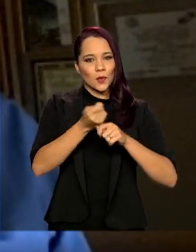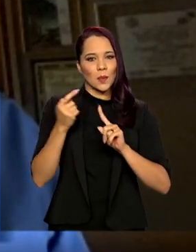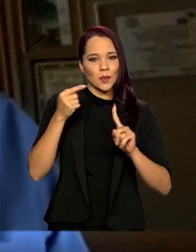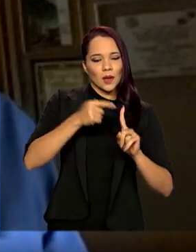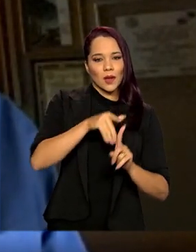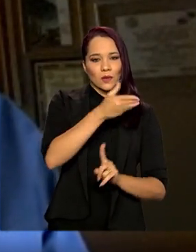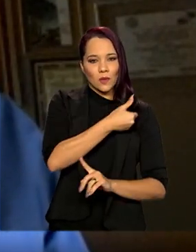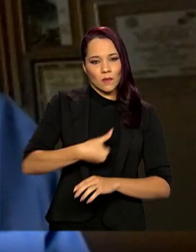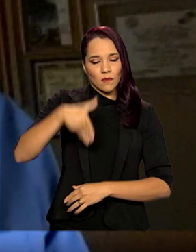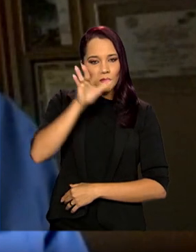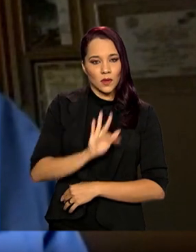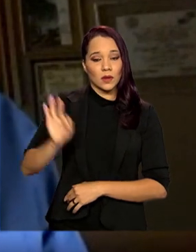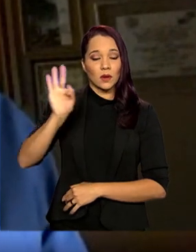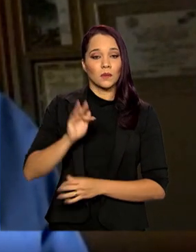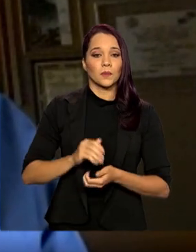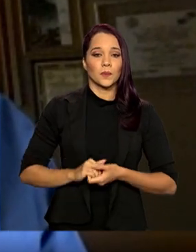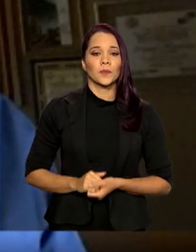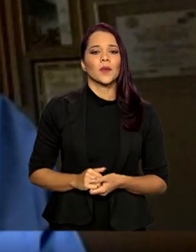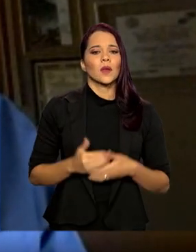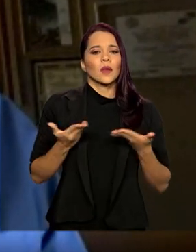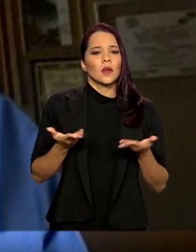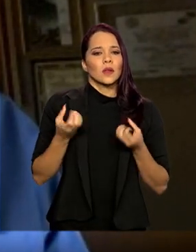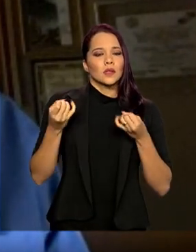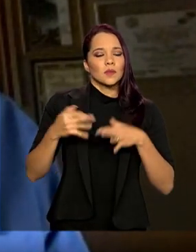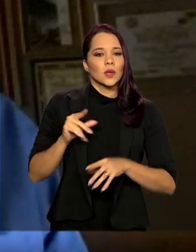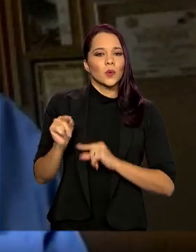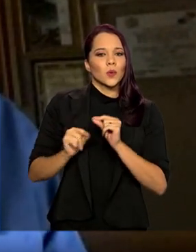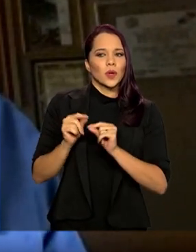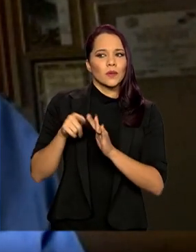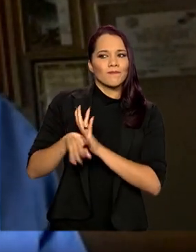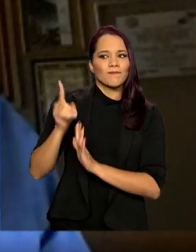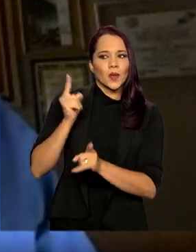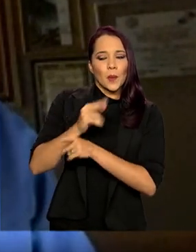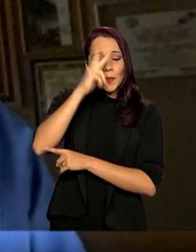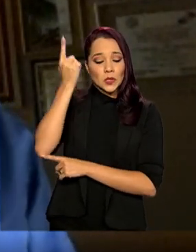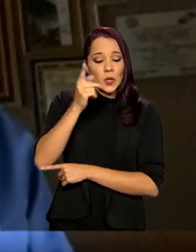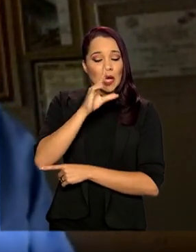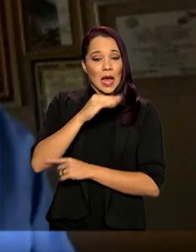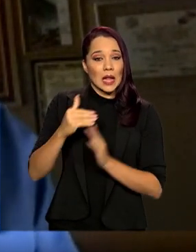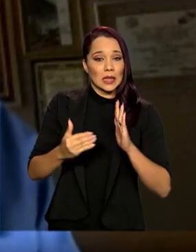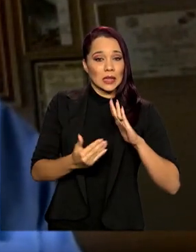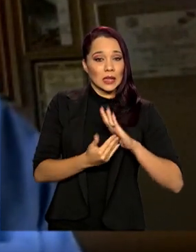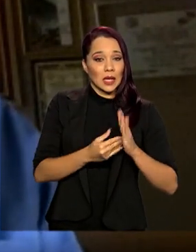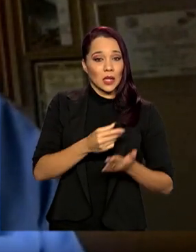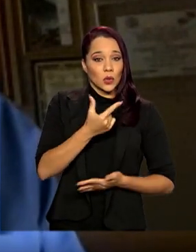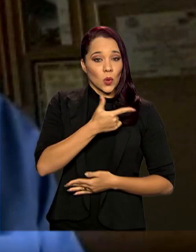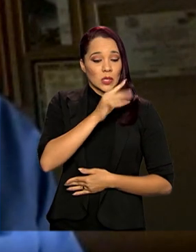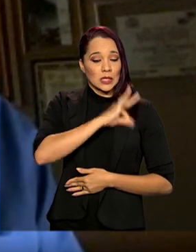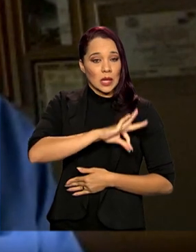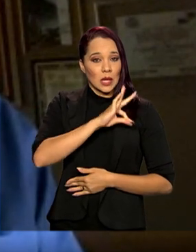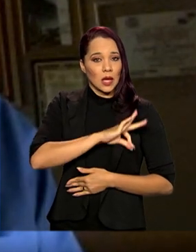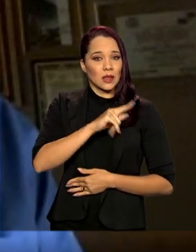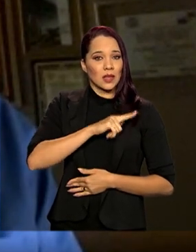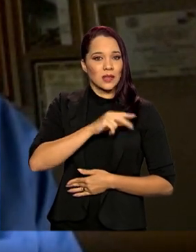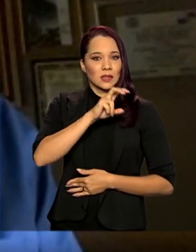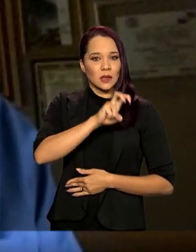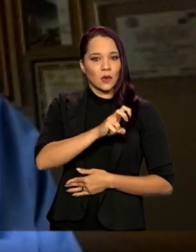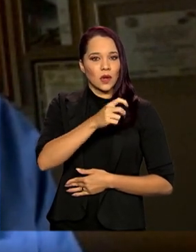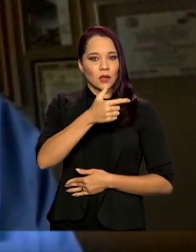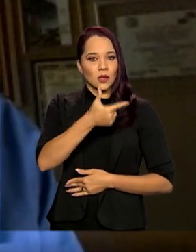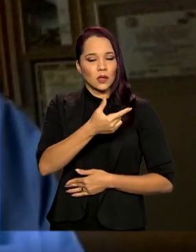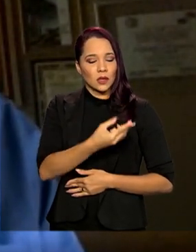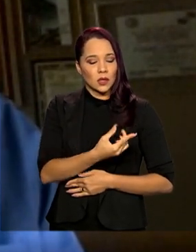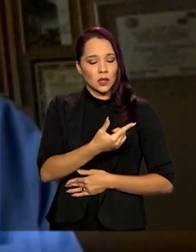Governo Federal, onde foi encontrado que quem ganha até dois salários mínimos no Brasil tem 53